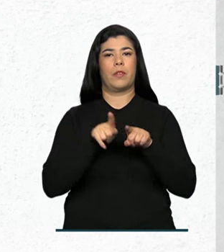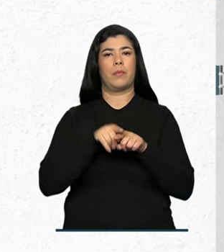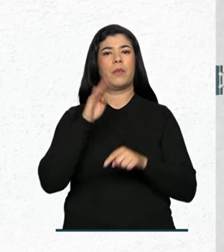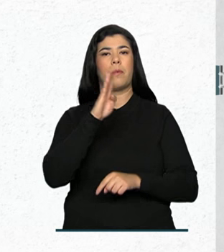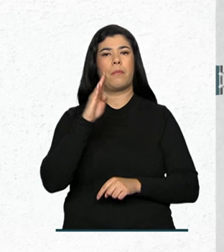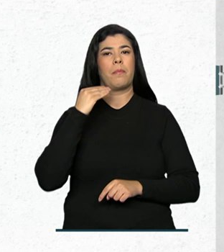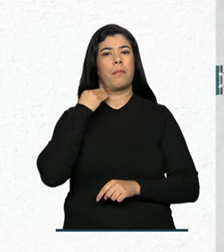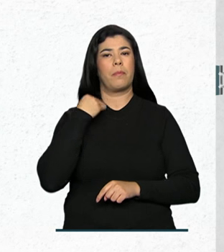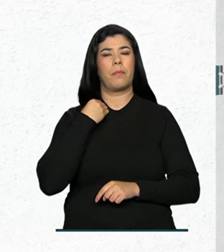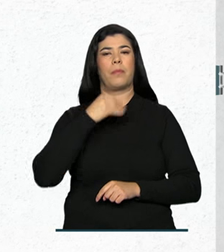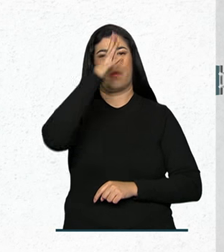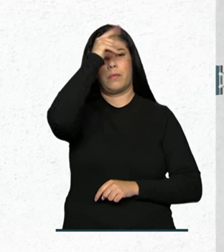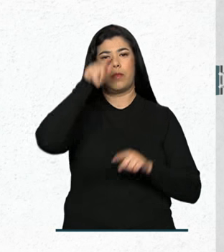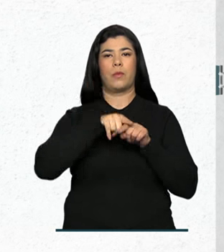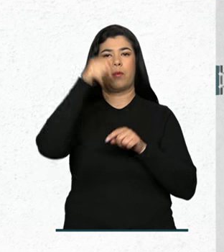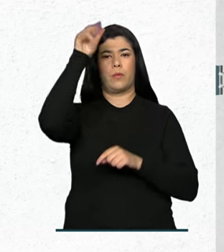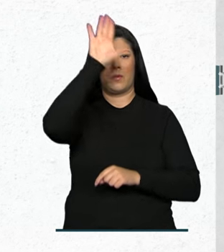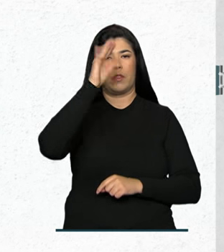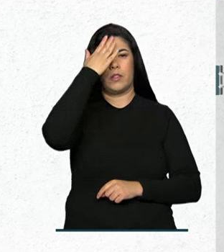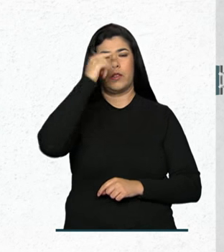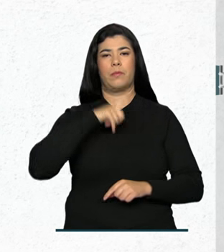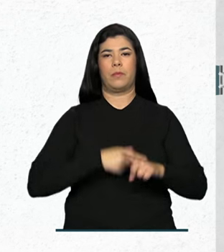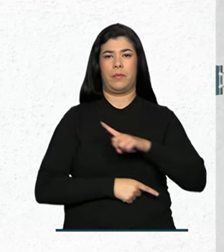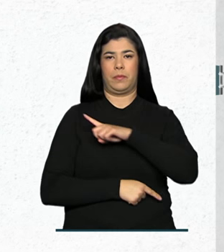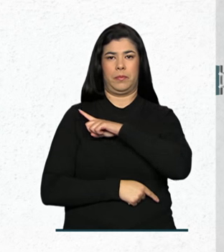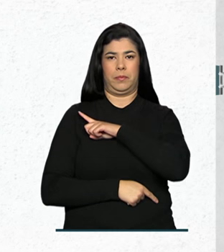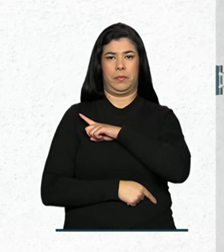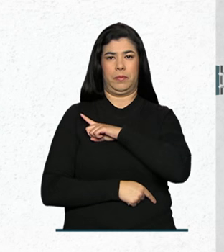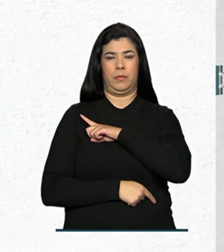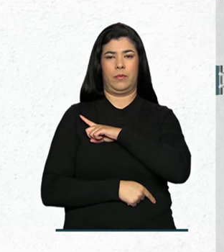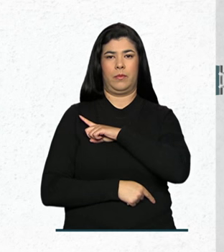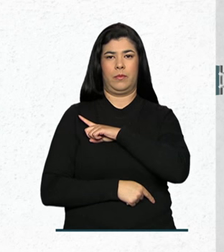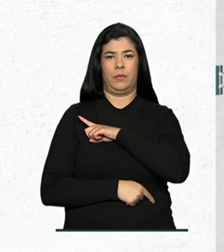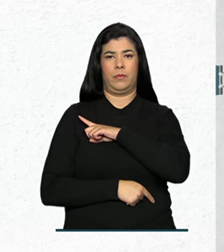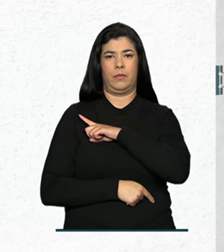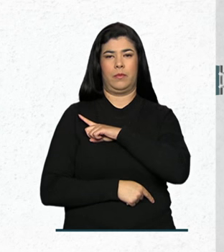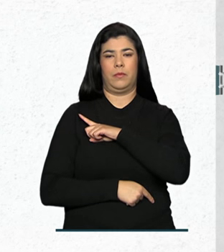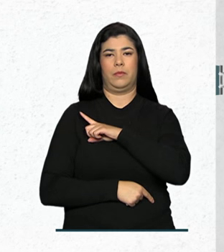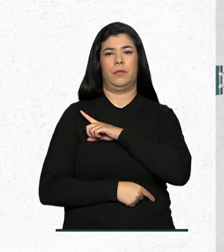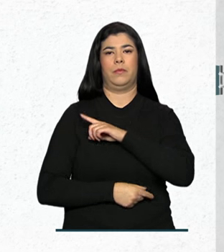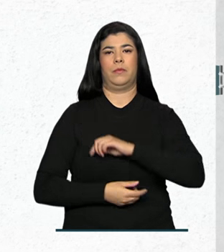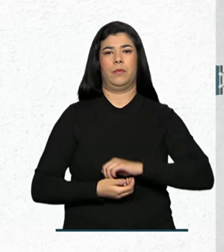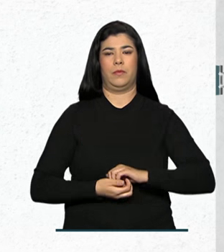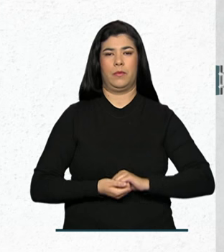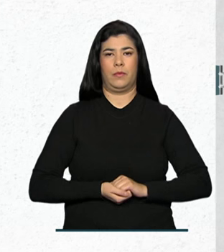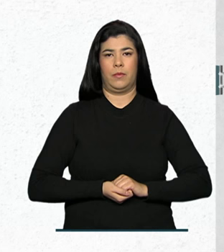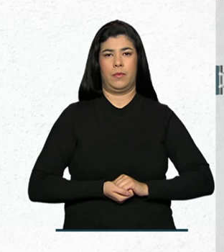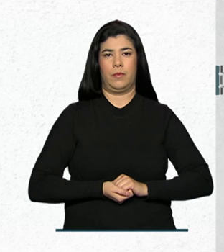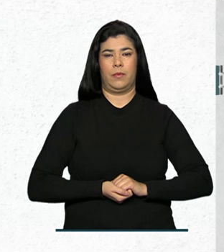da Amazônia ou do Banco do Nordeste. Saiba mais em mda.gov.br